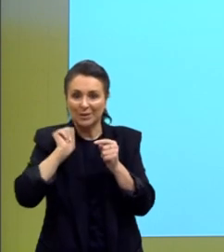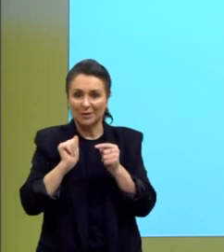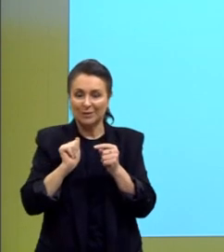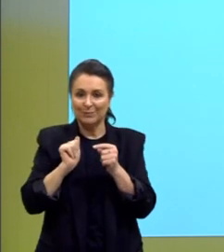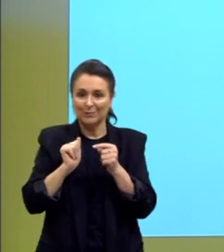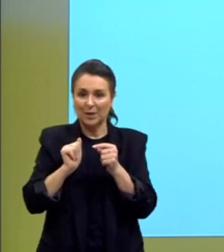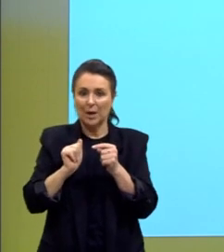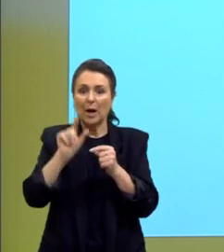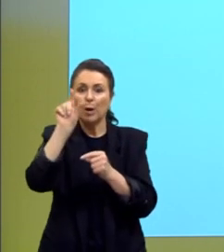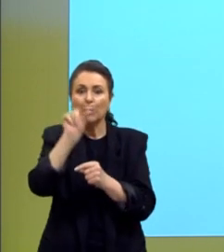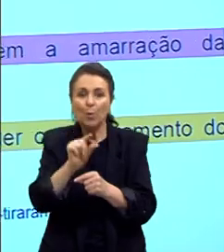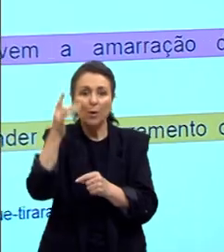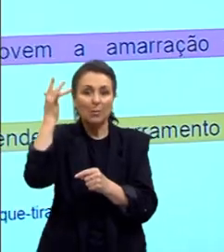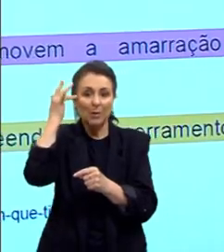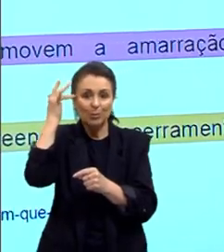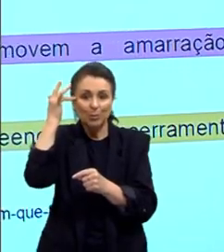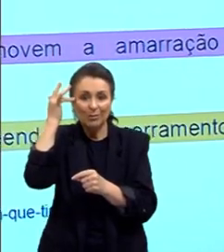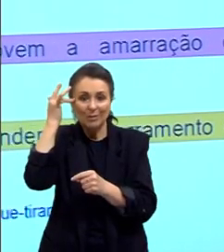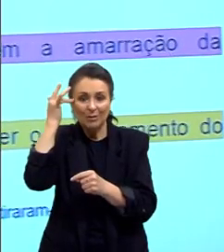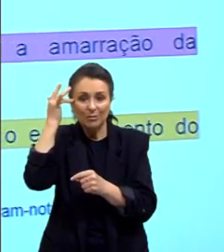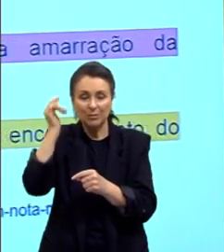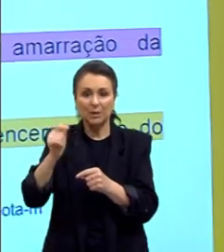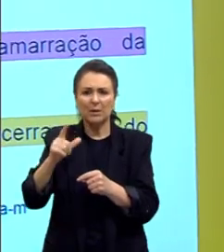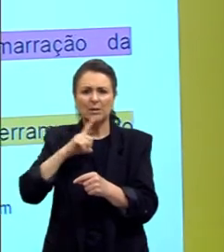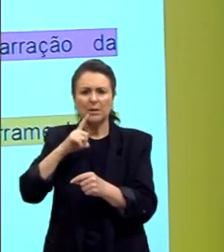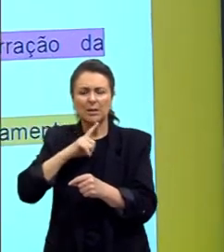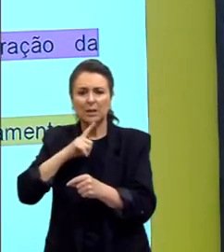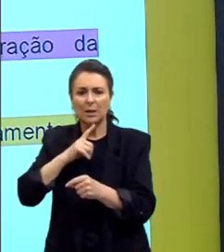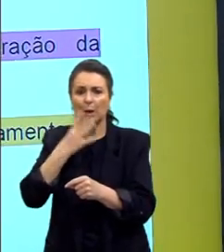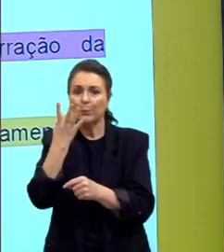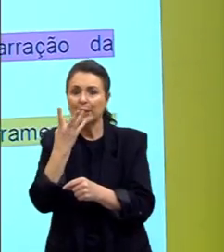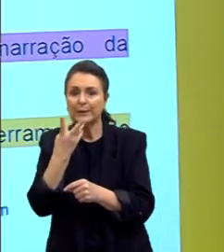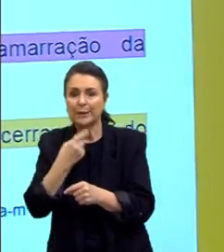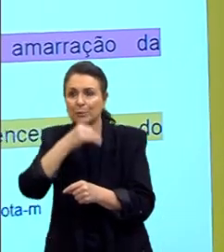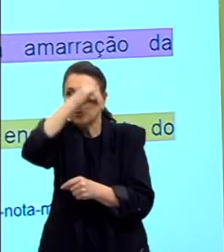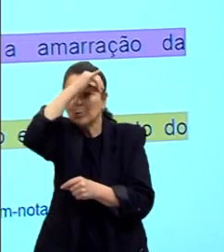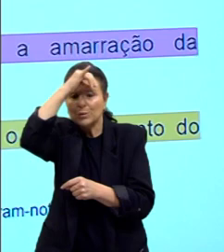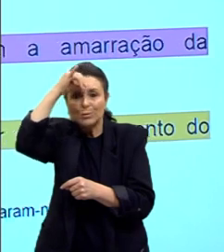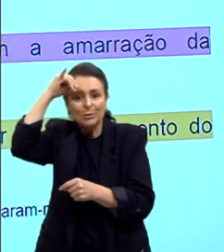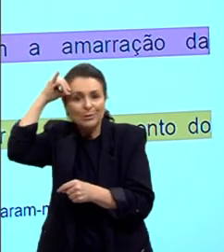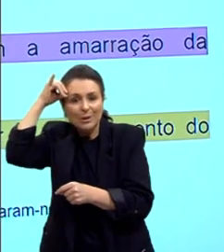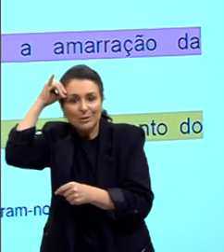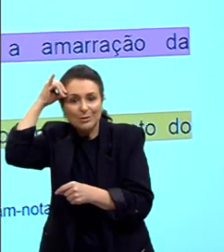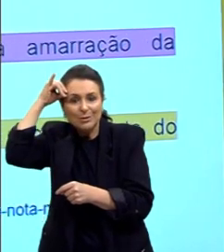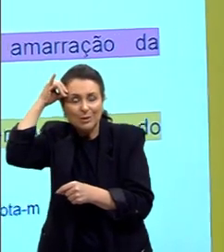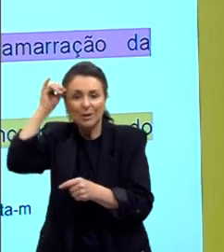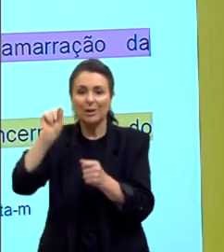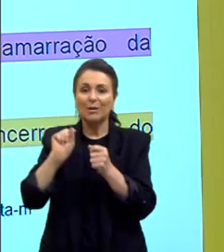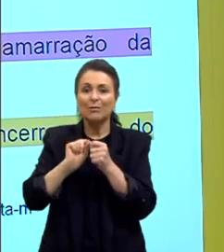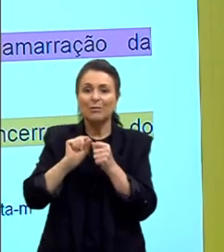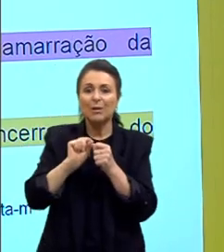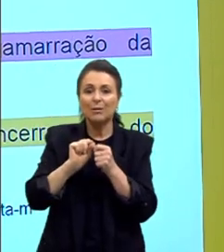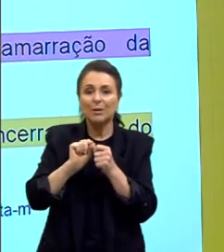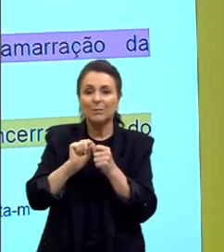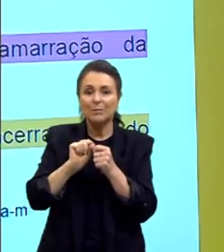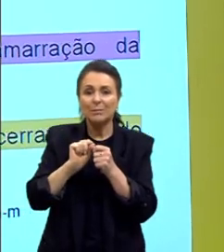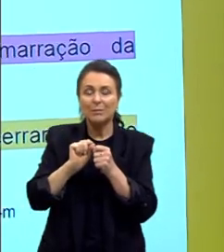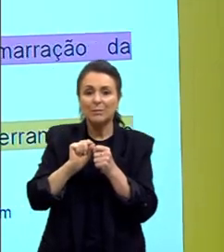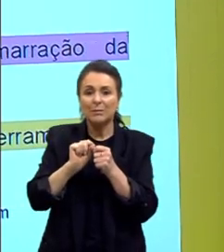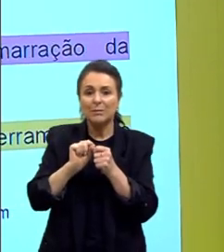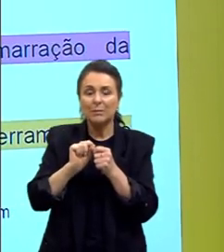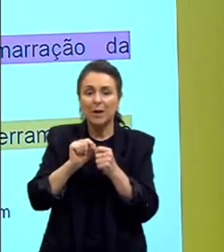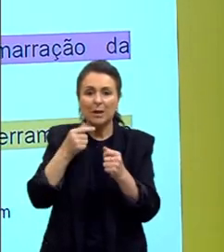das crianças e de ter uma crença inocente é o que faz com que a gente tenha essas